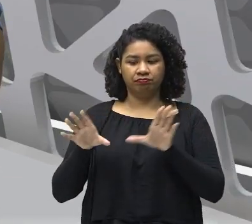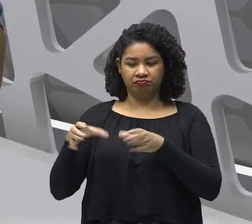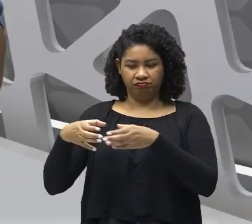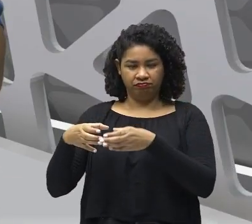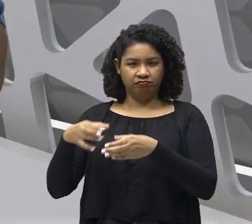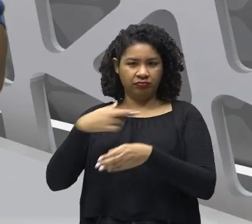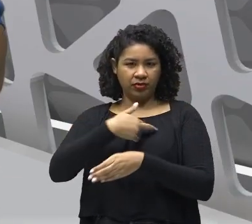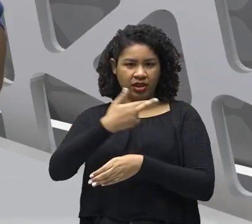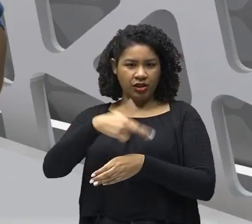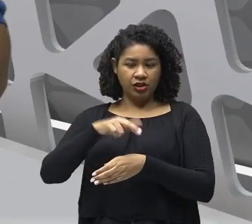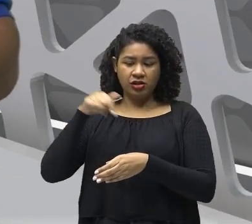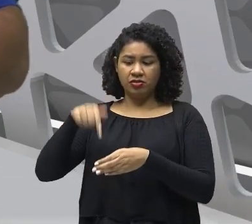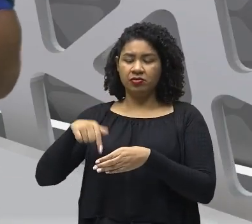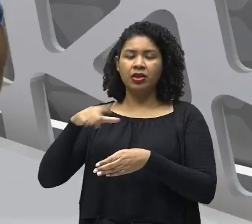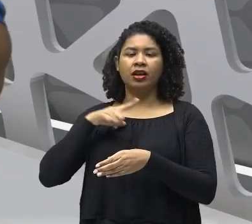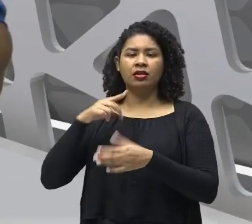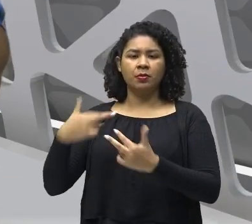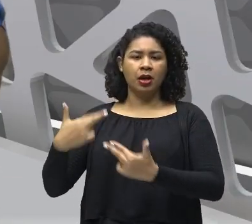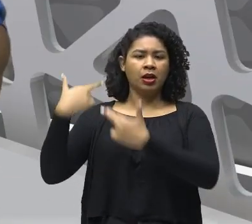Porém